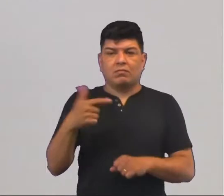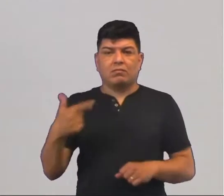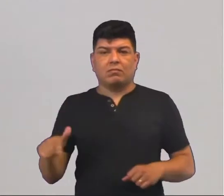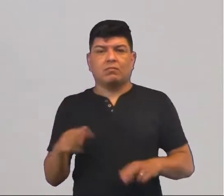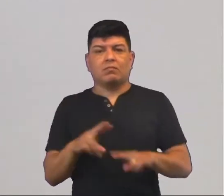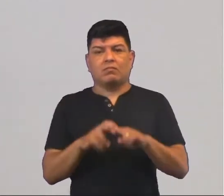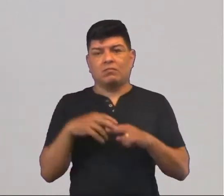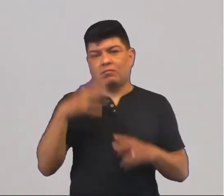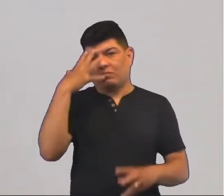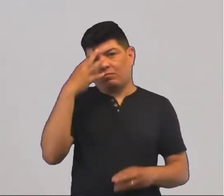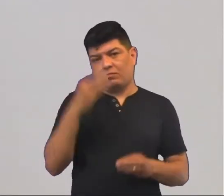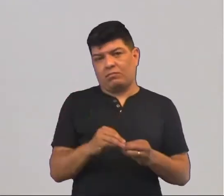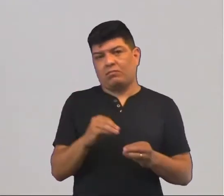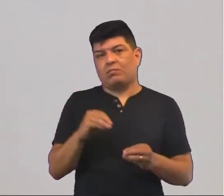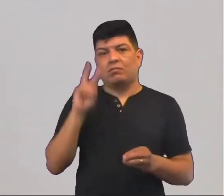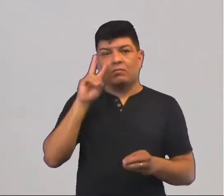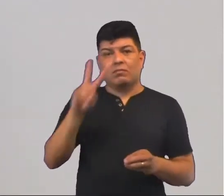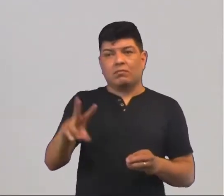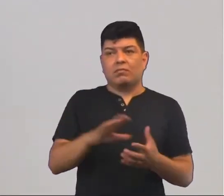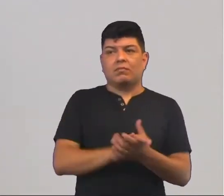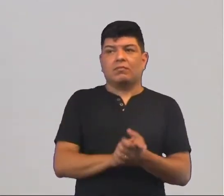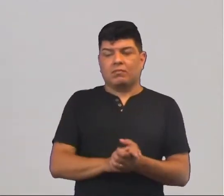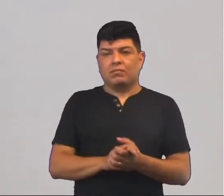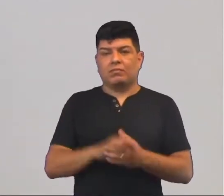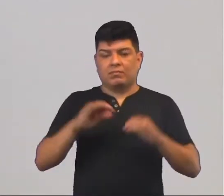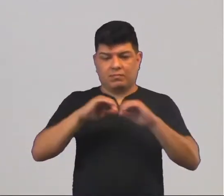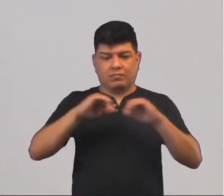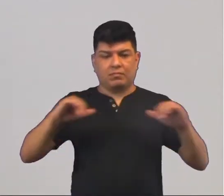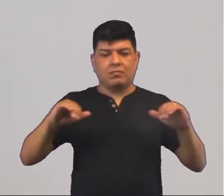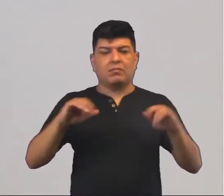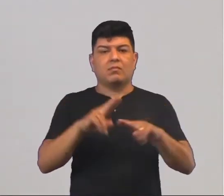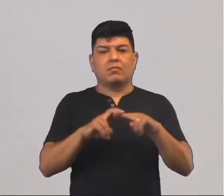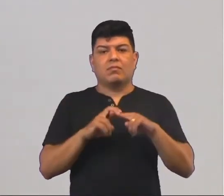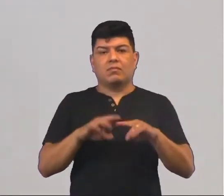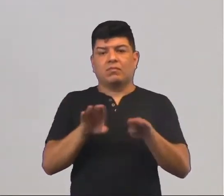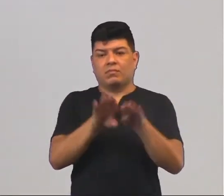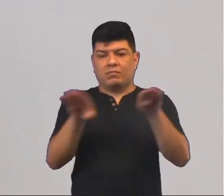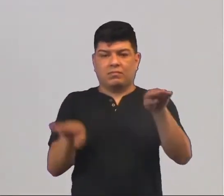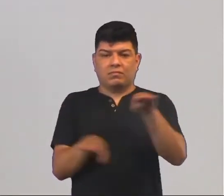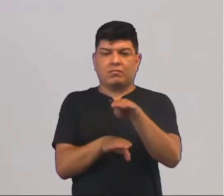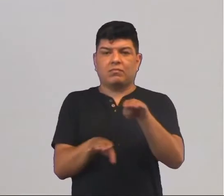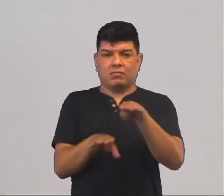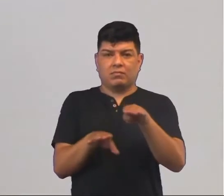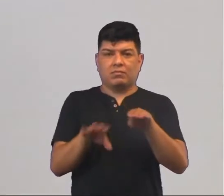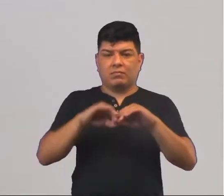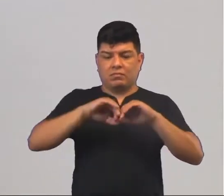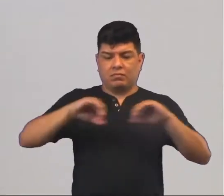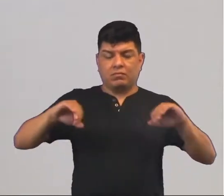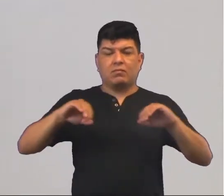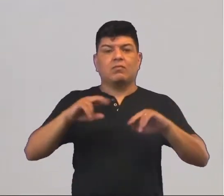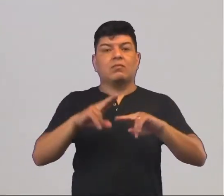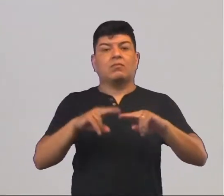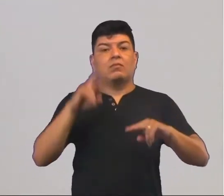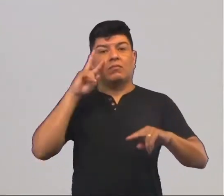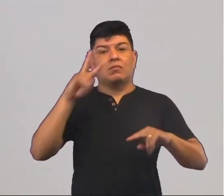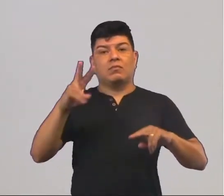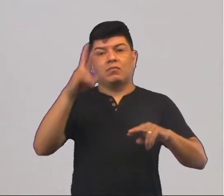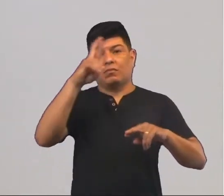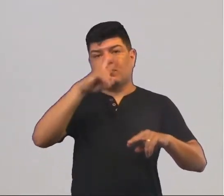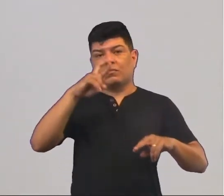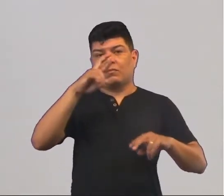não? Nós sabemos que quando a gente olha aí nessa questão de segregação, essa desigualdade, essa separação, a gente